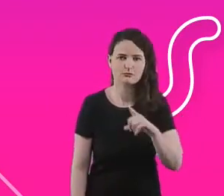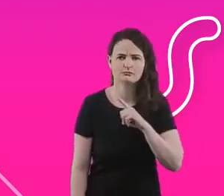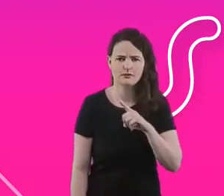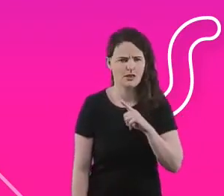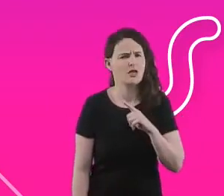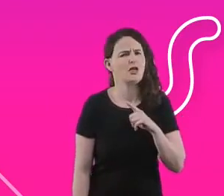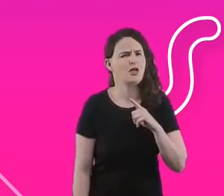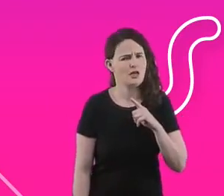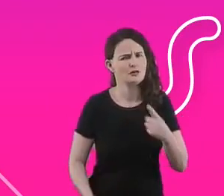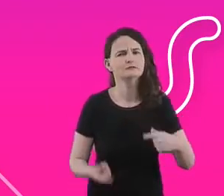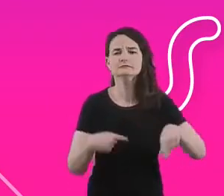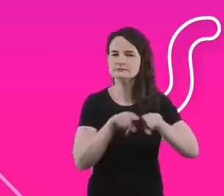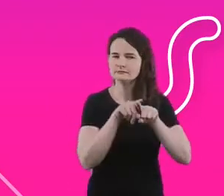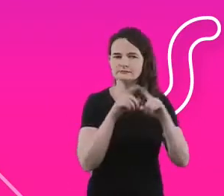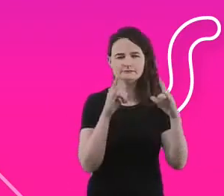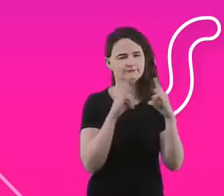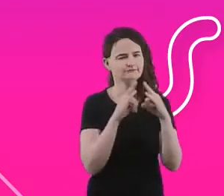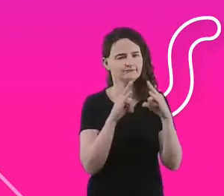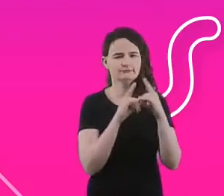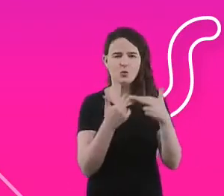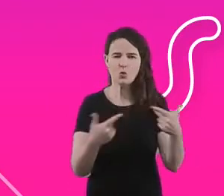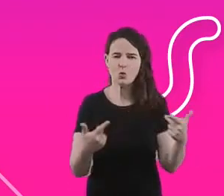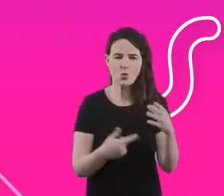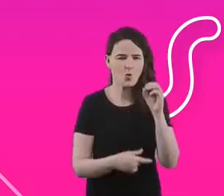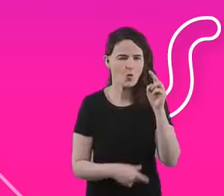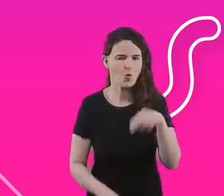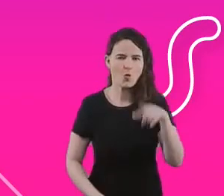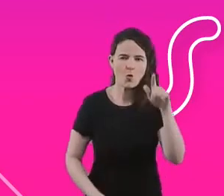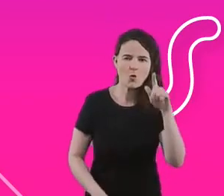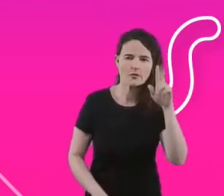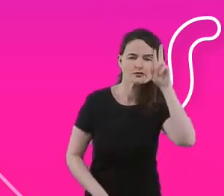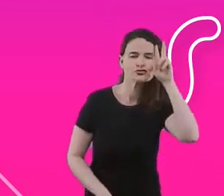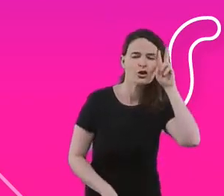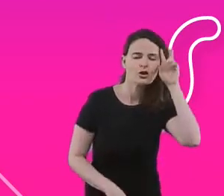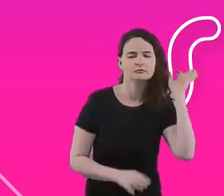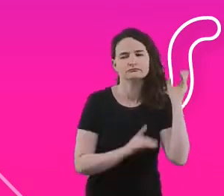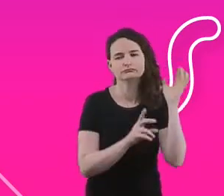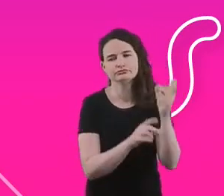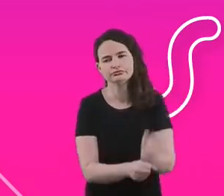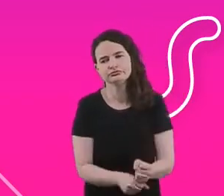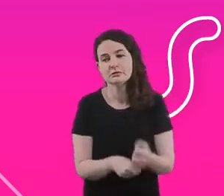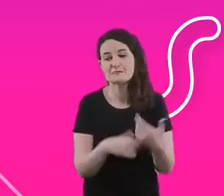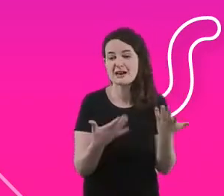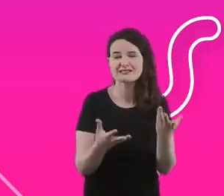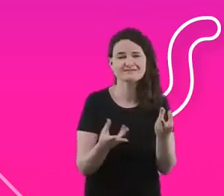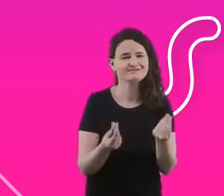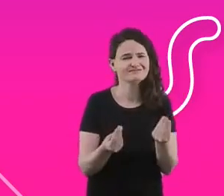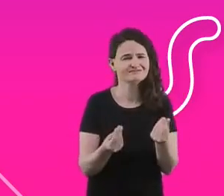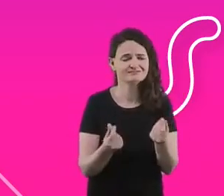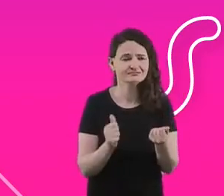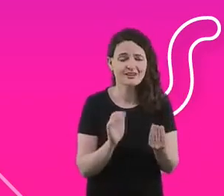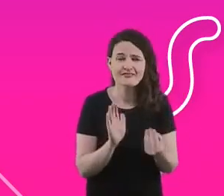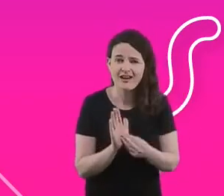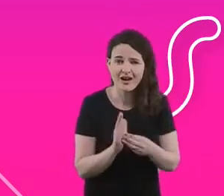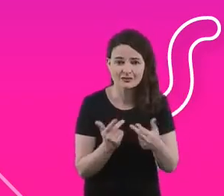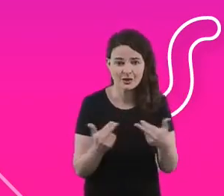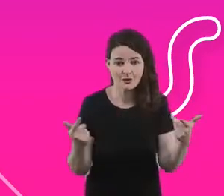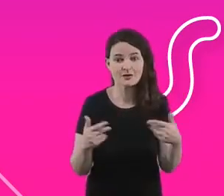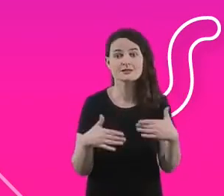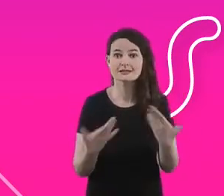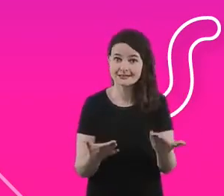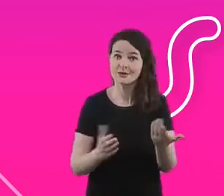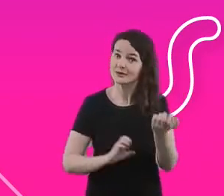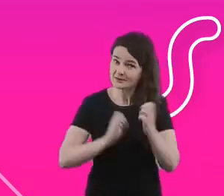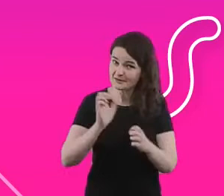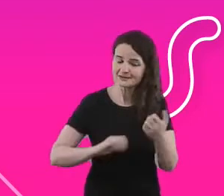setor e uma série de projetos históricos, mas que, às vezes, não têm tanta eficiência. E é por isso que a gente entra para garantir que essa eficiência